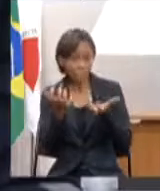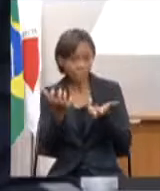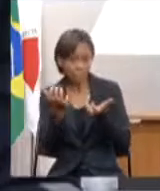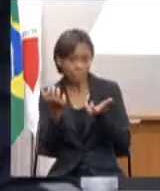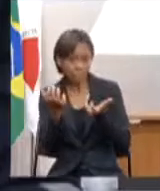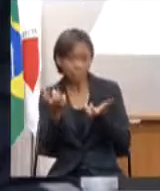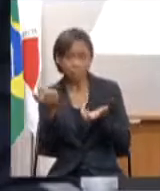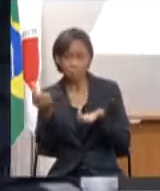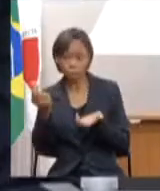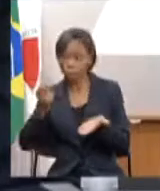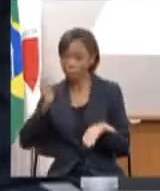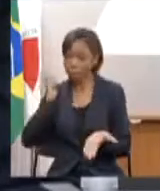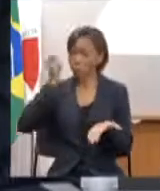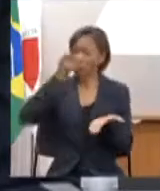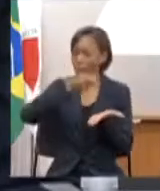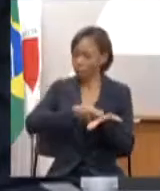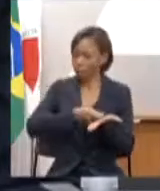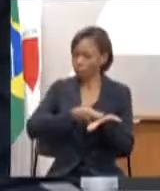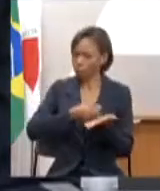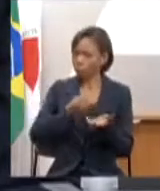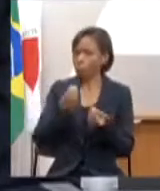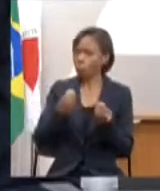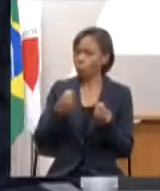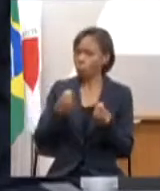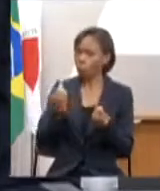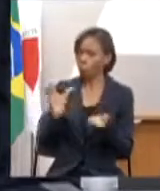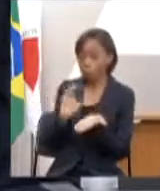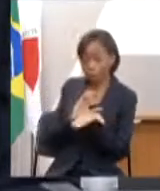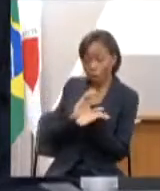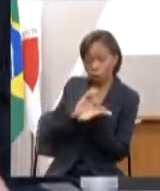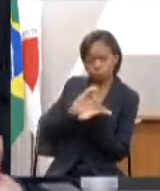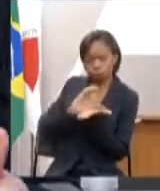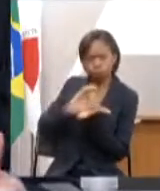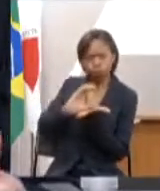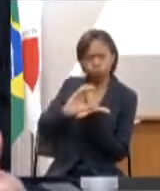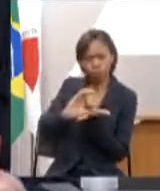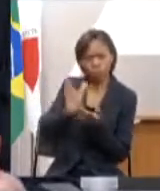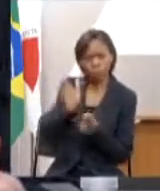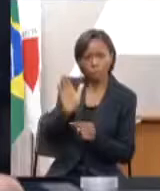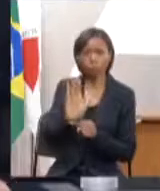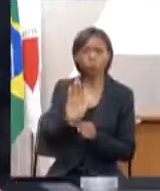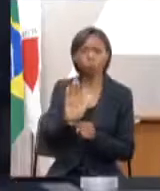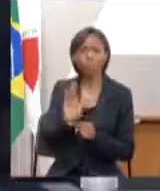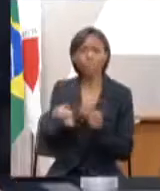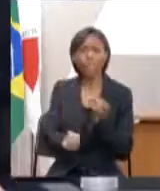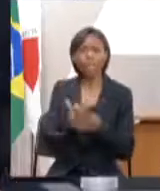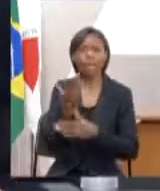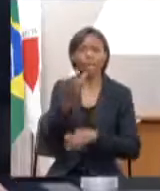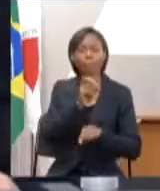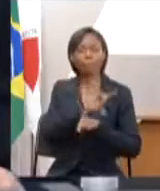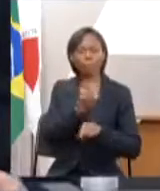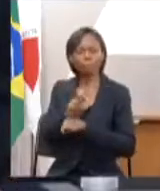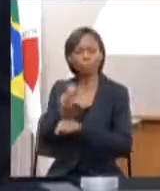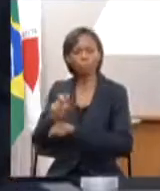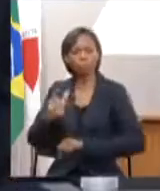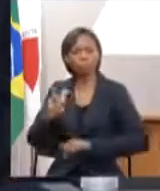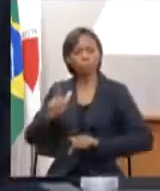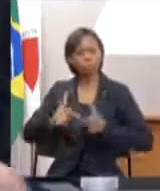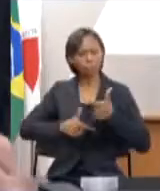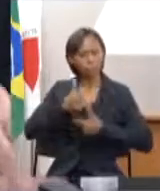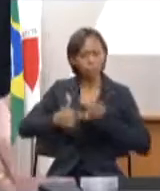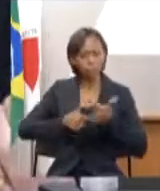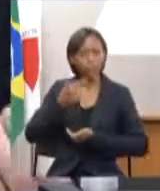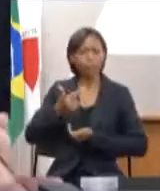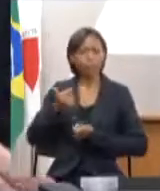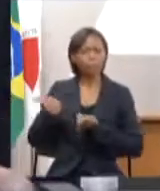com investimentos que gerem emprego que gerem melhoria de vida para